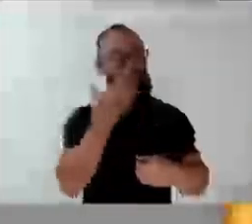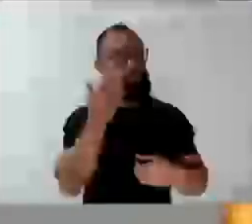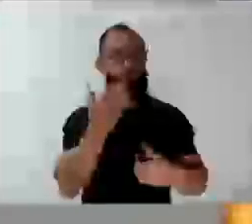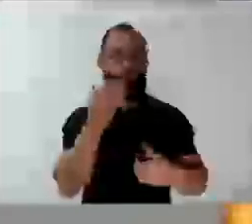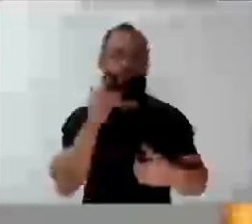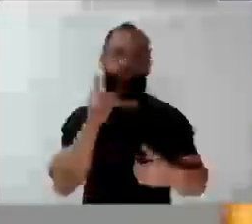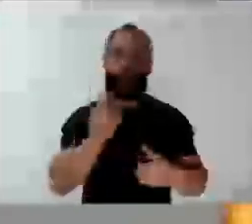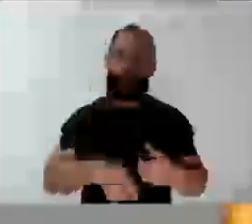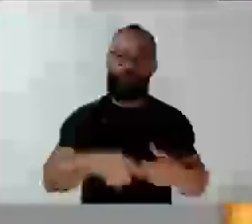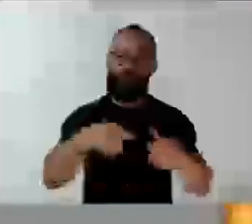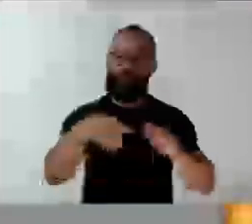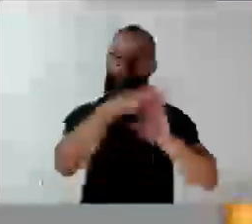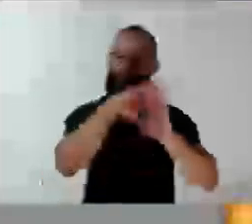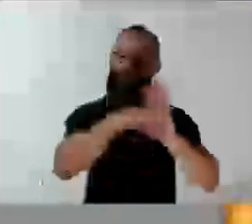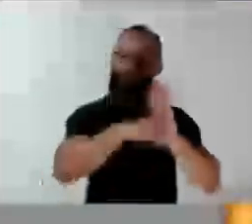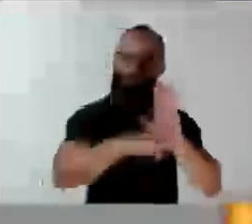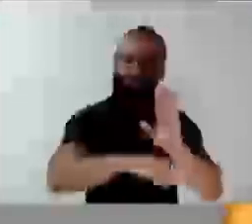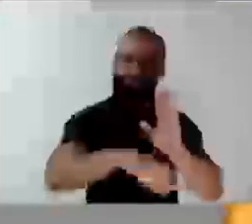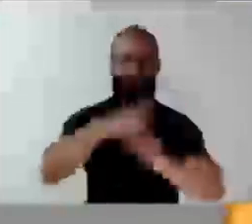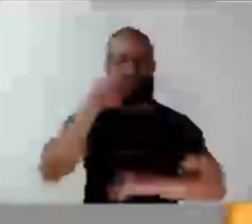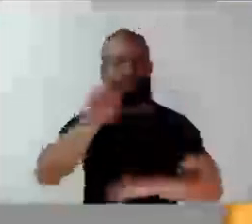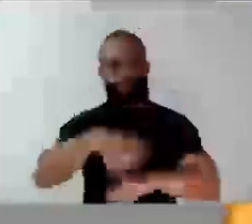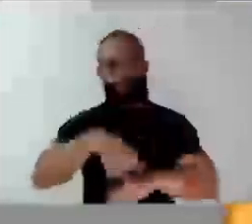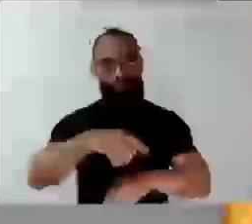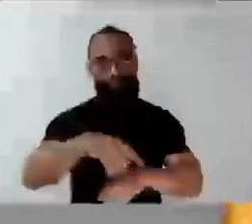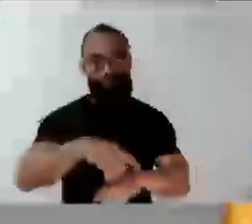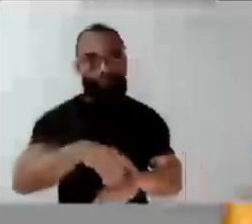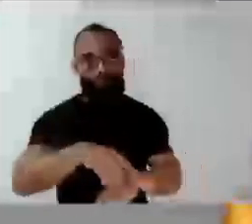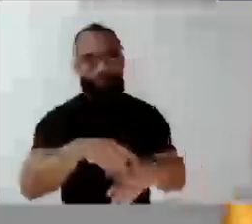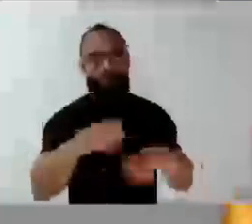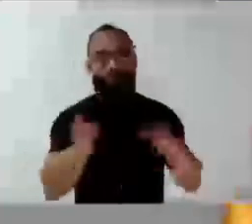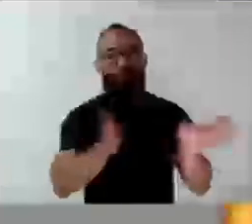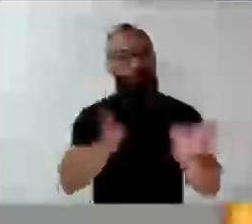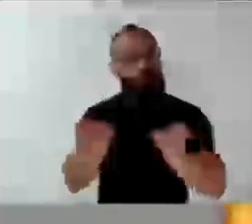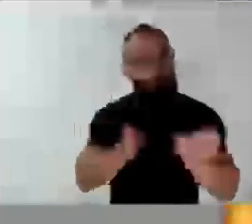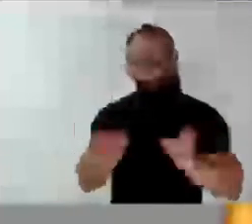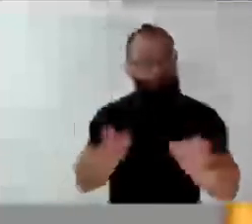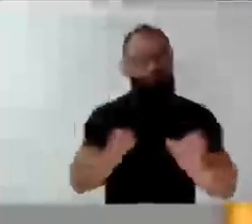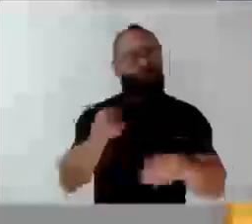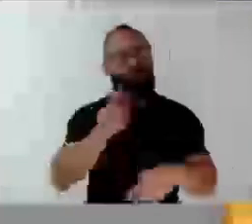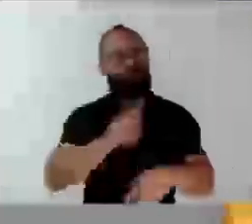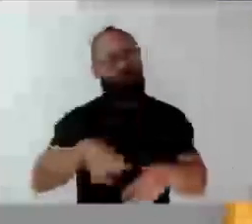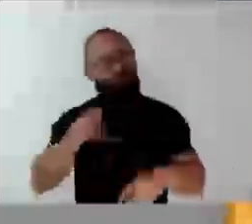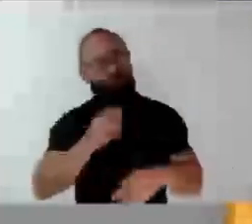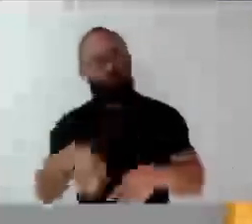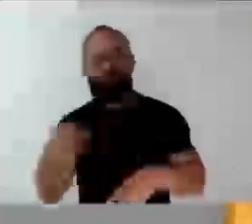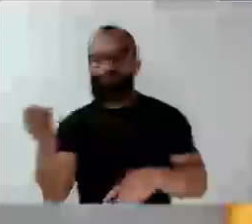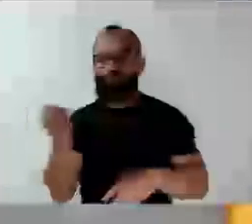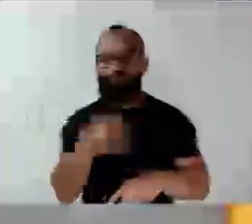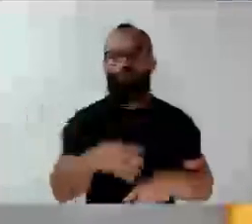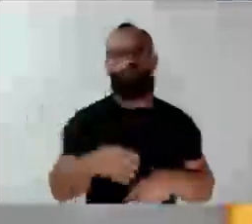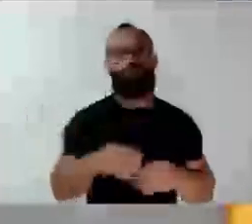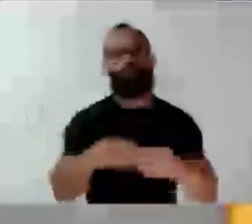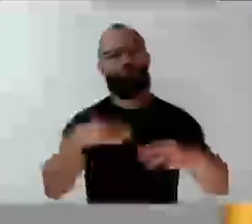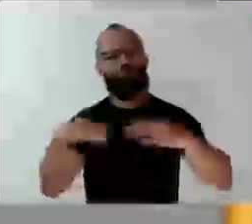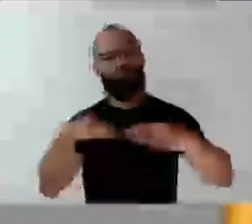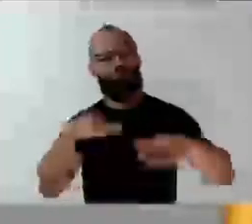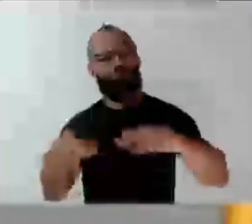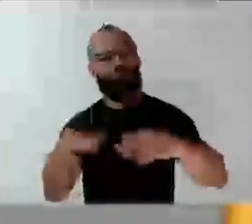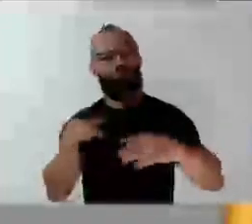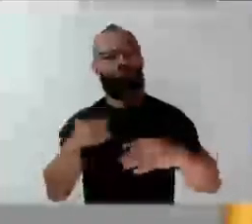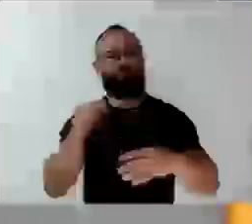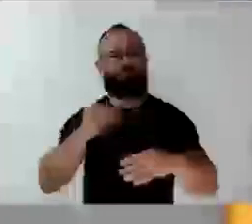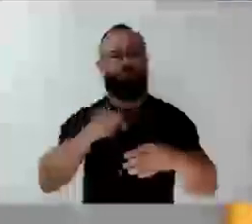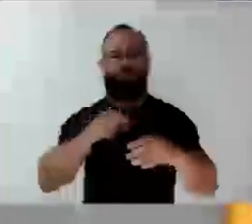levantadas, e uma delas é a acessibilidade por meio de novas rotas de mobilidade no nosso município, com ciclovia e